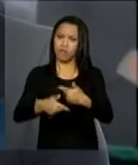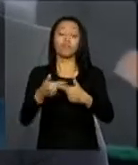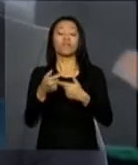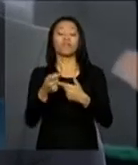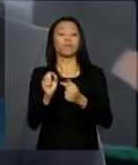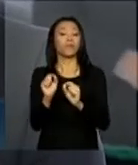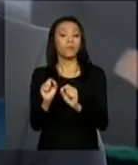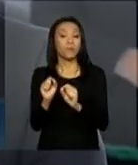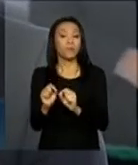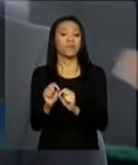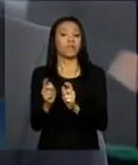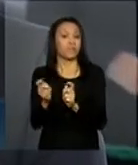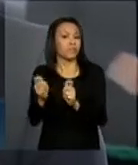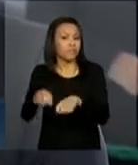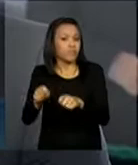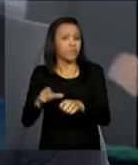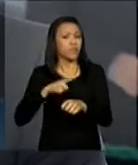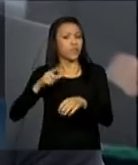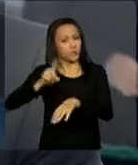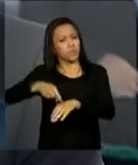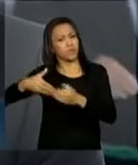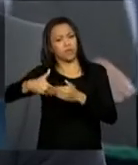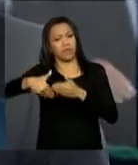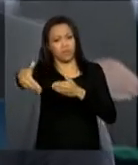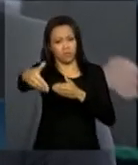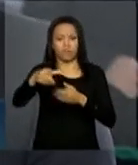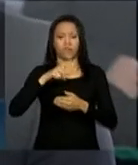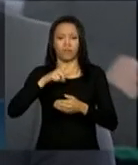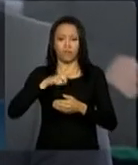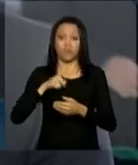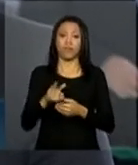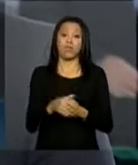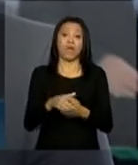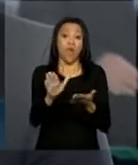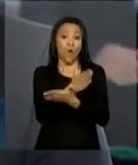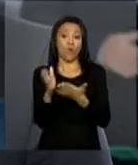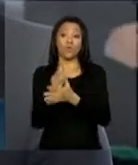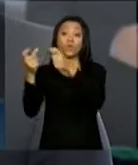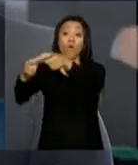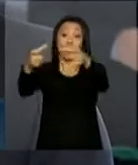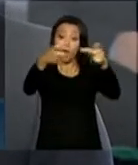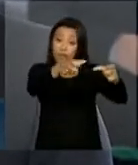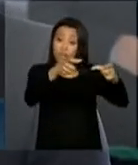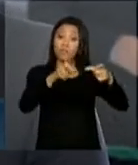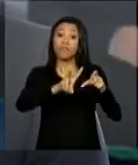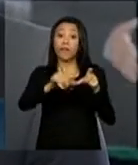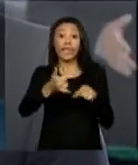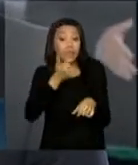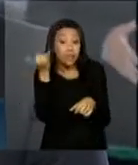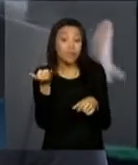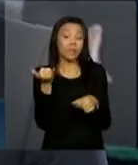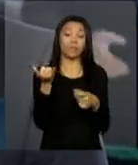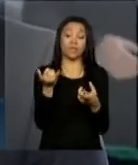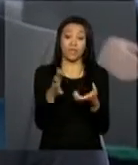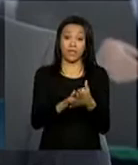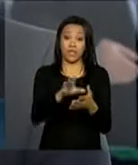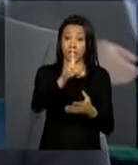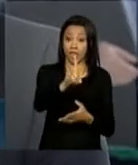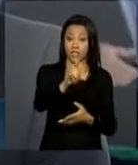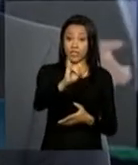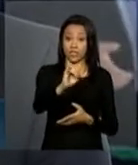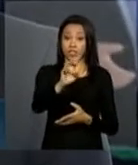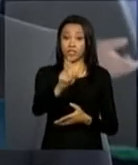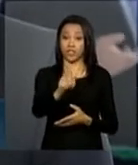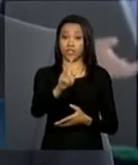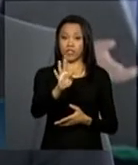funcionalidade, existe um prazo. E o prazo mais importante é que, em alguns locais, vai depender da digitalização da televisão. Ou seja,